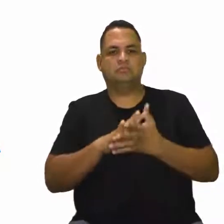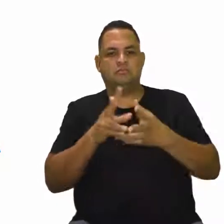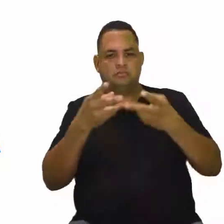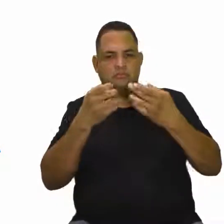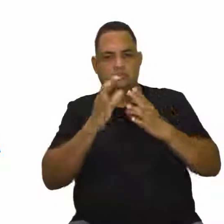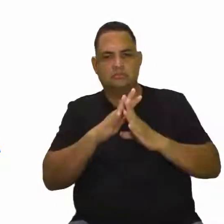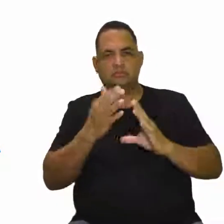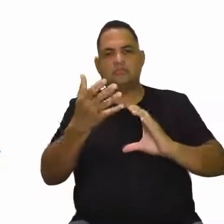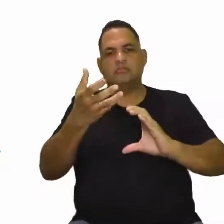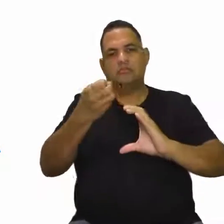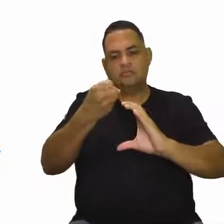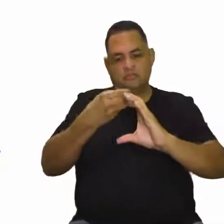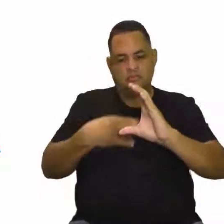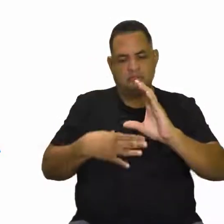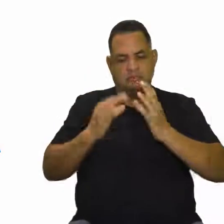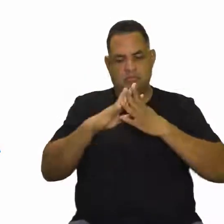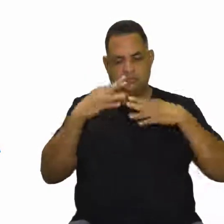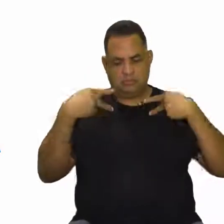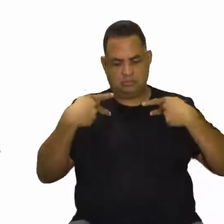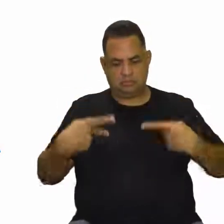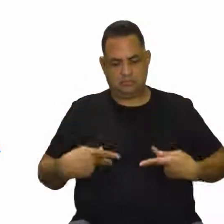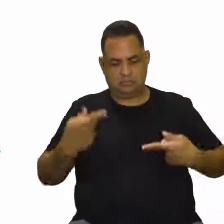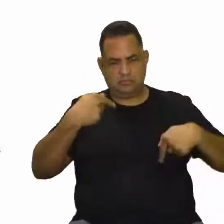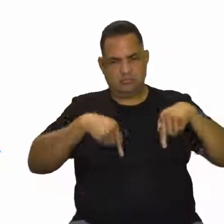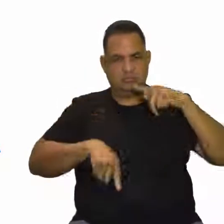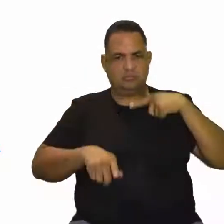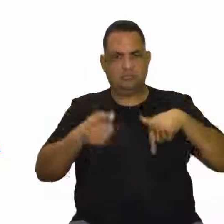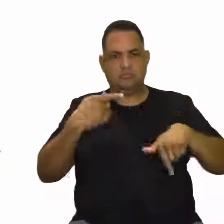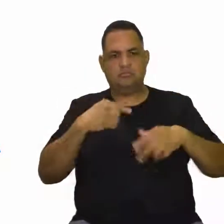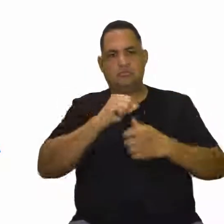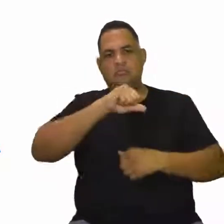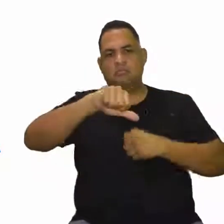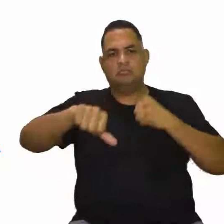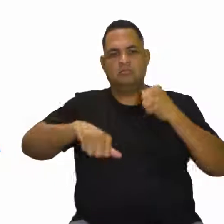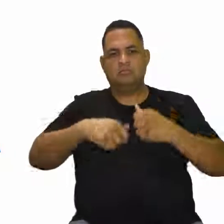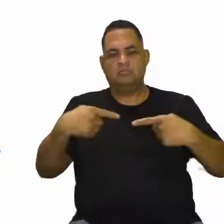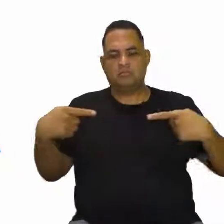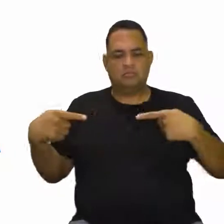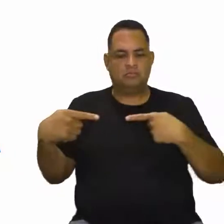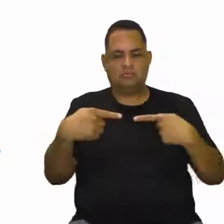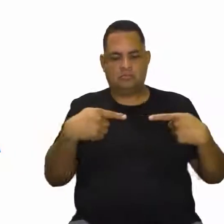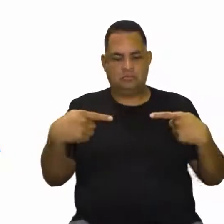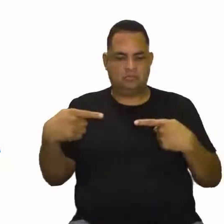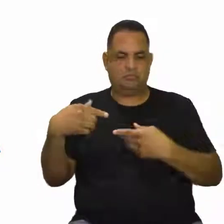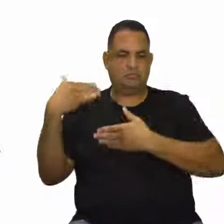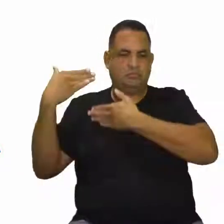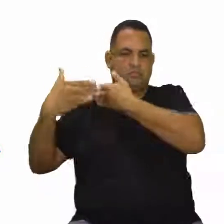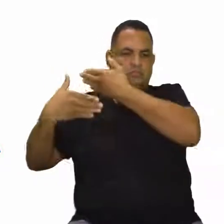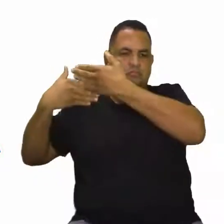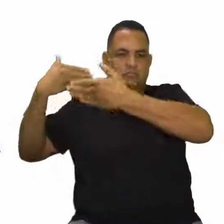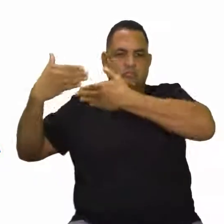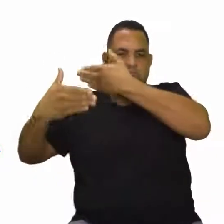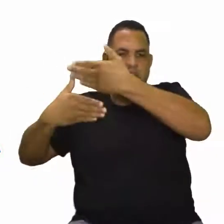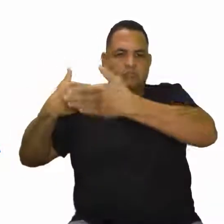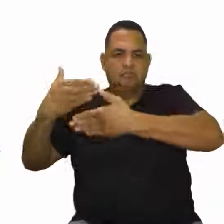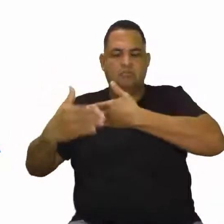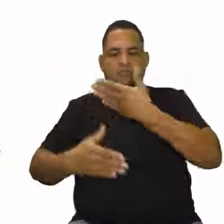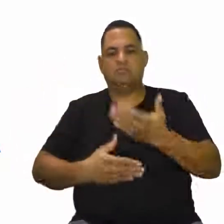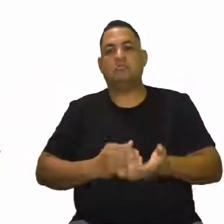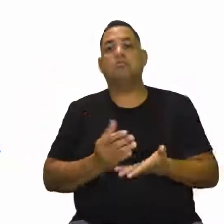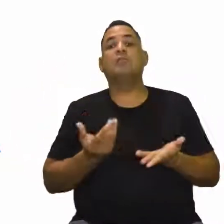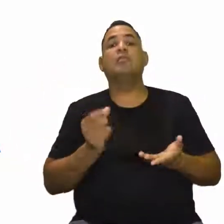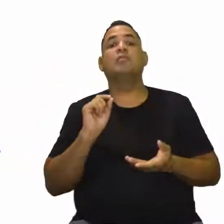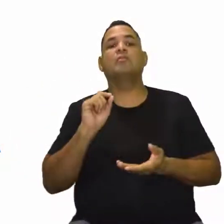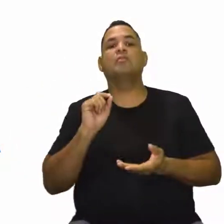identificar as características fisiológicas e as alterações relacionadas ao que,